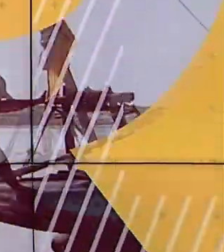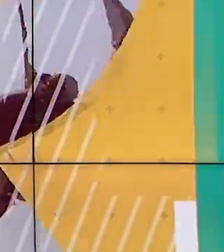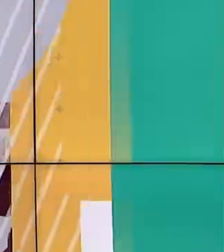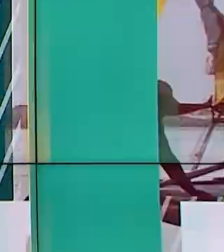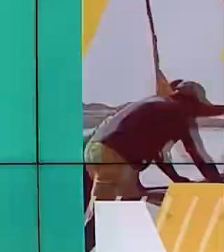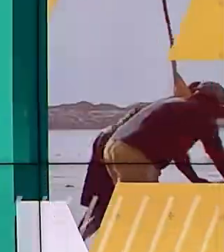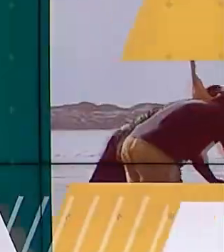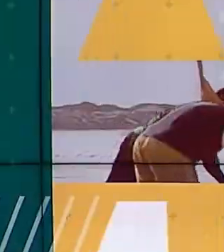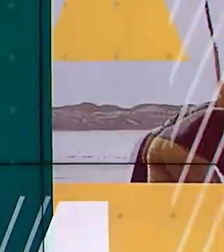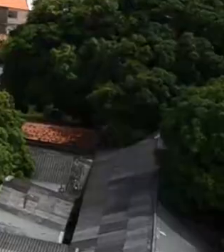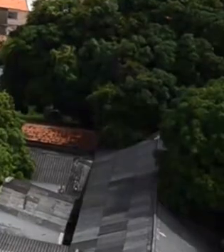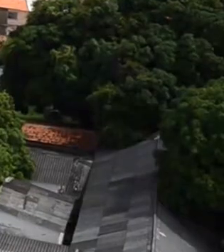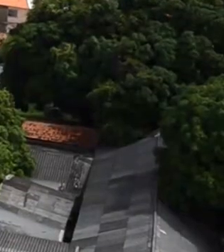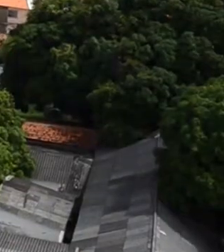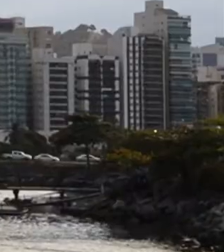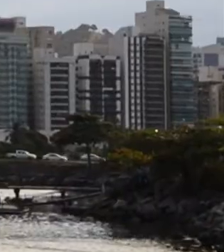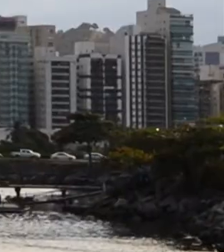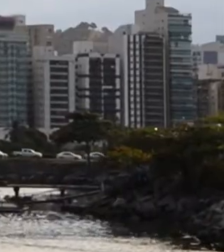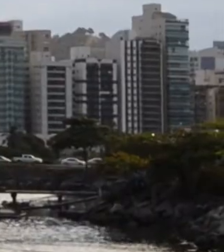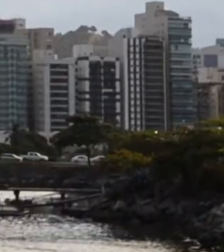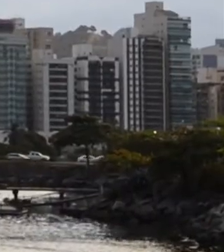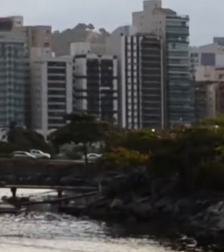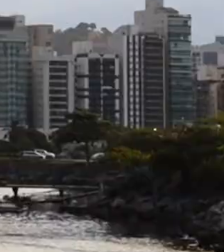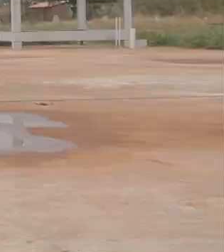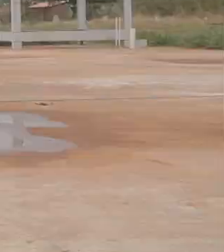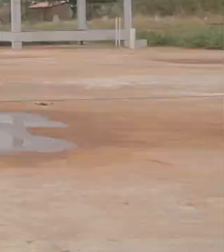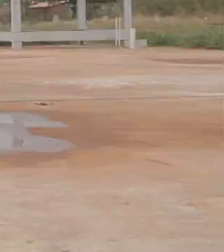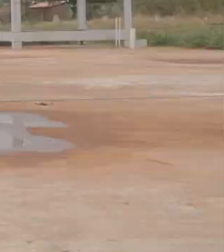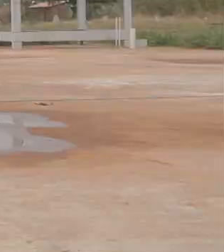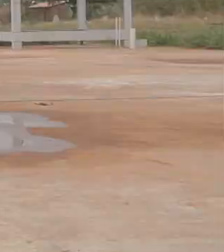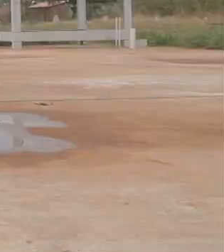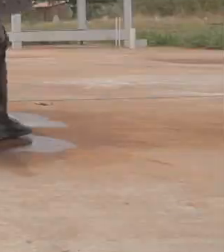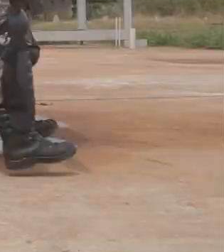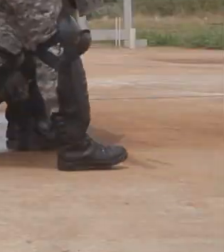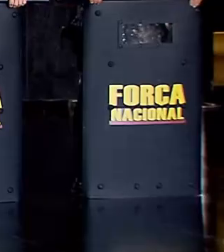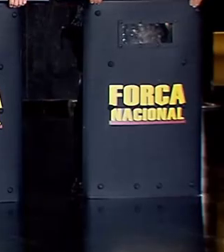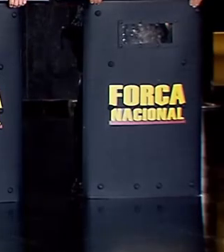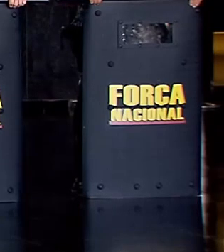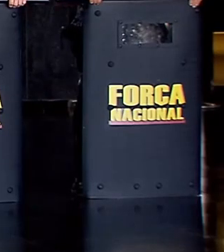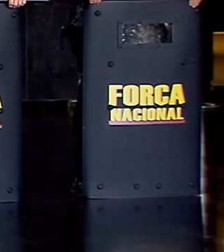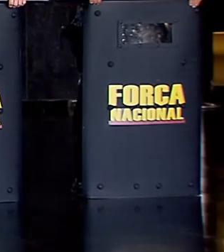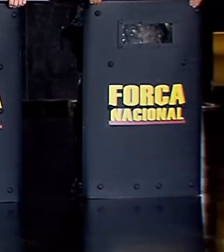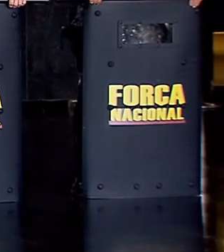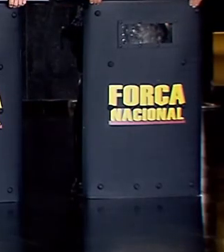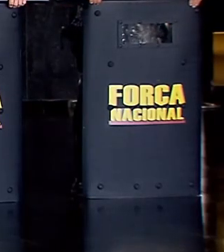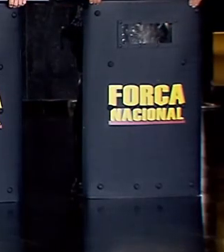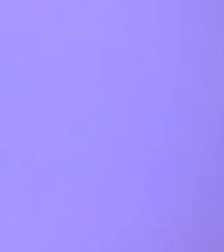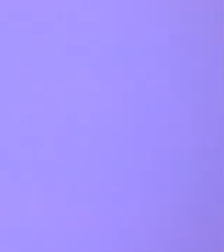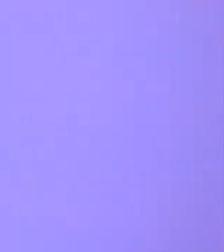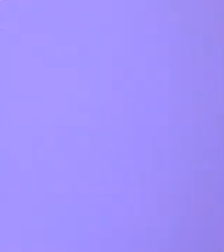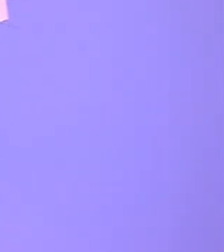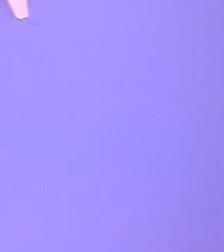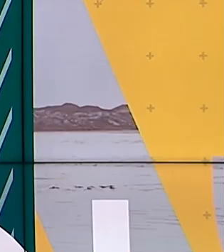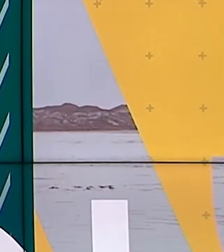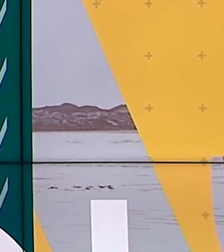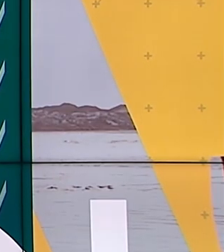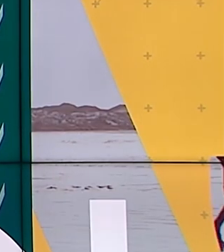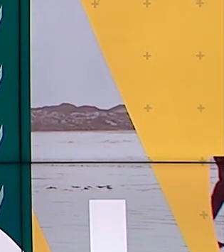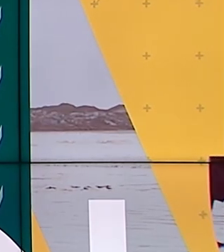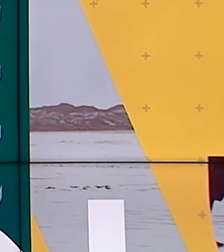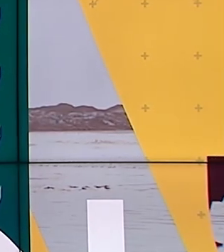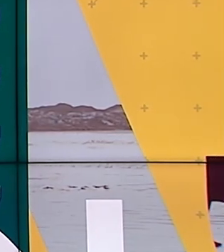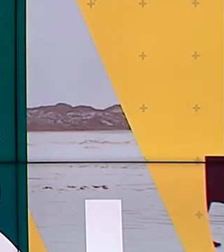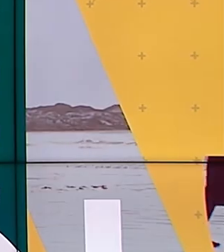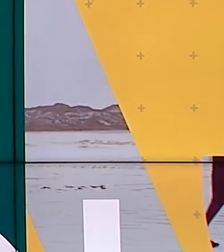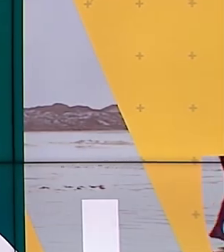aos Estados Unidos. Reforço na segurança, cinco cidades iniciam projeto piloto de combate à criminalidade violenta. Novo